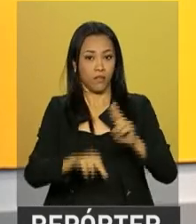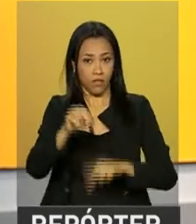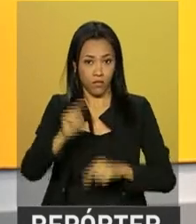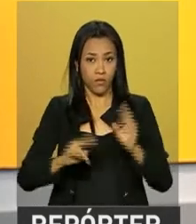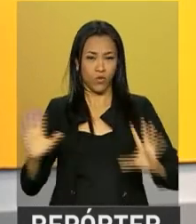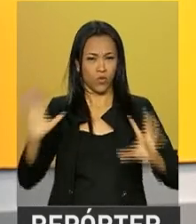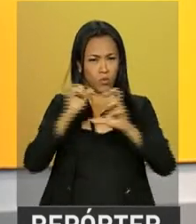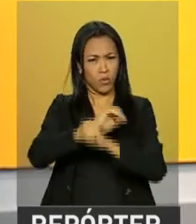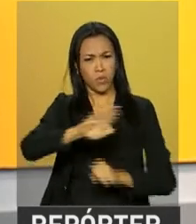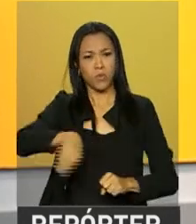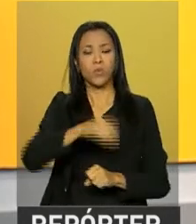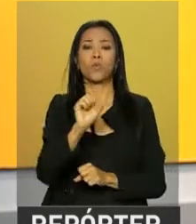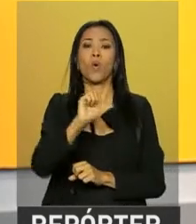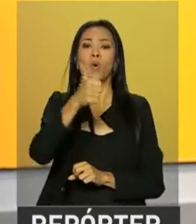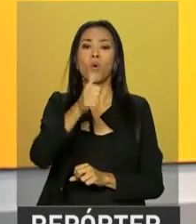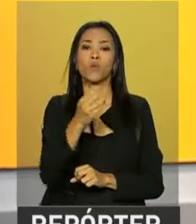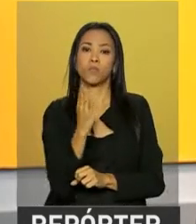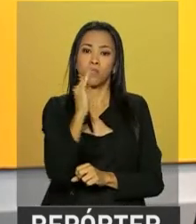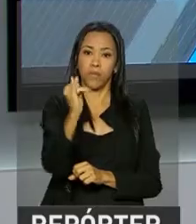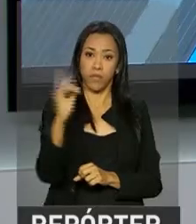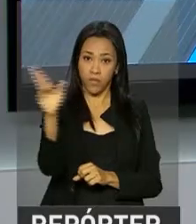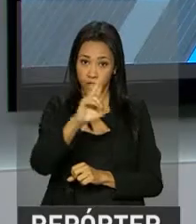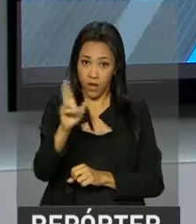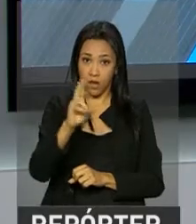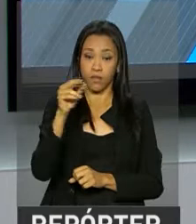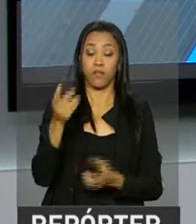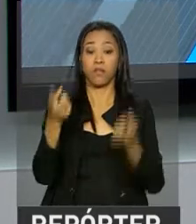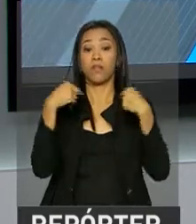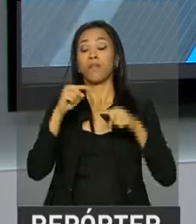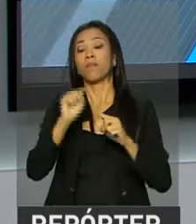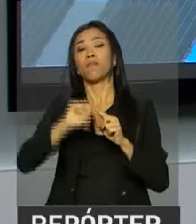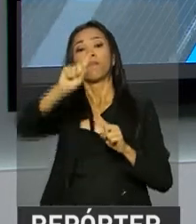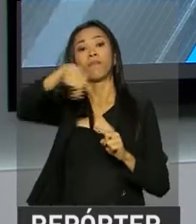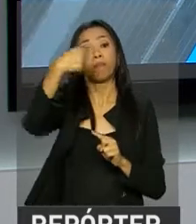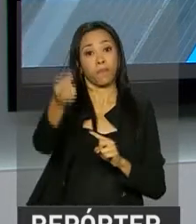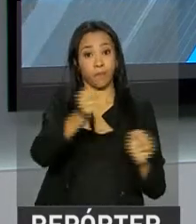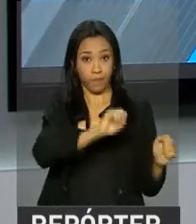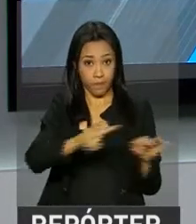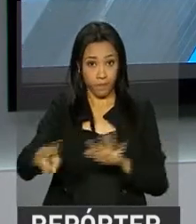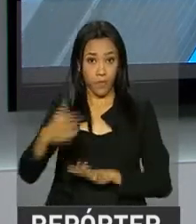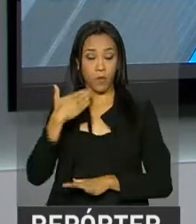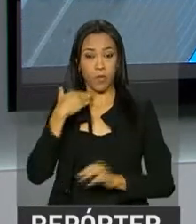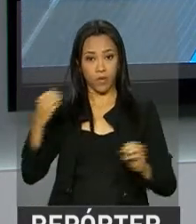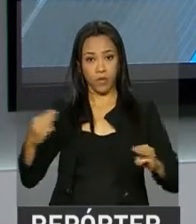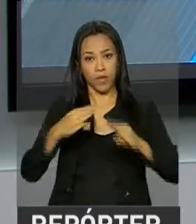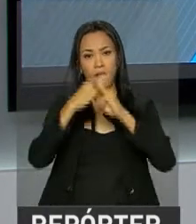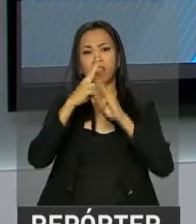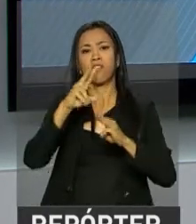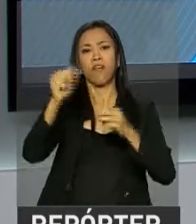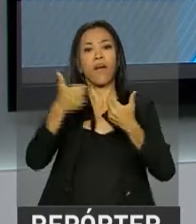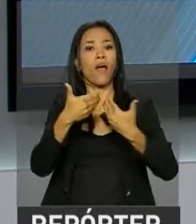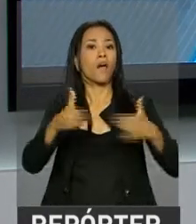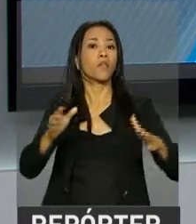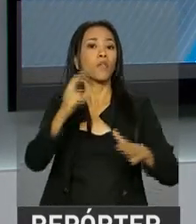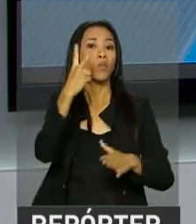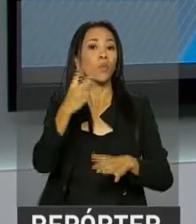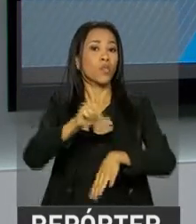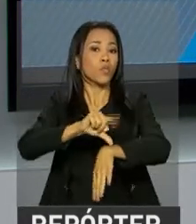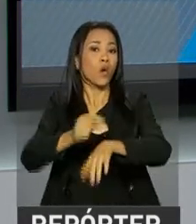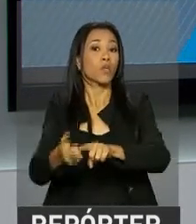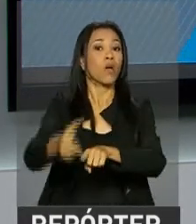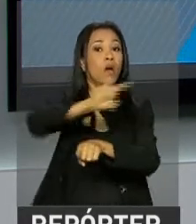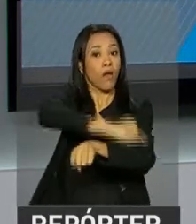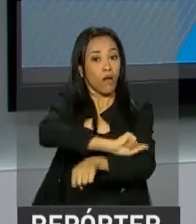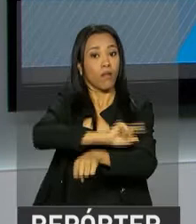11 bilhões de reais nessa fase. Na próxima semana, as agências da Caixa vão abrir duas horas mais cedo.